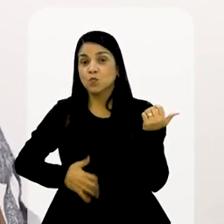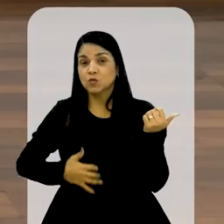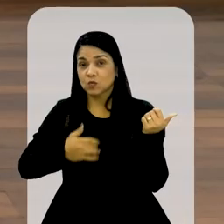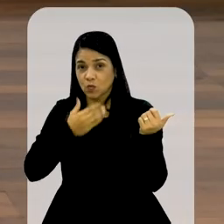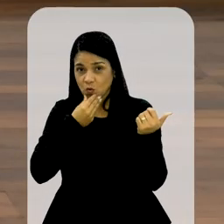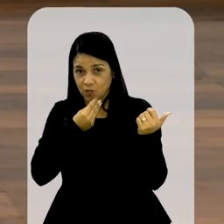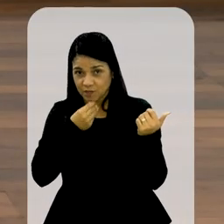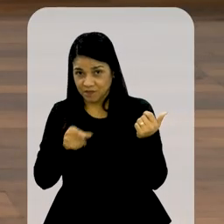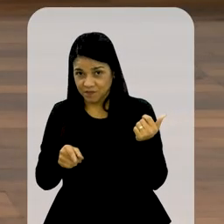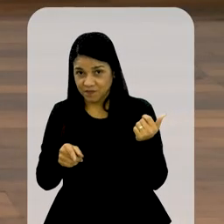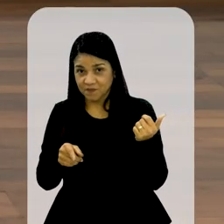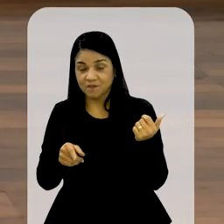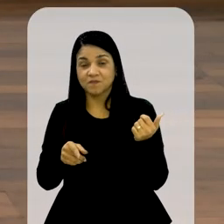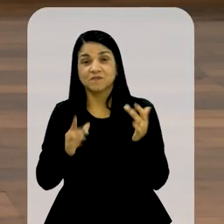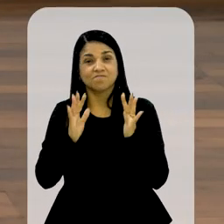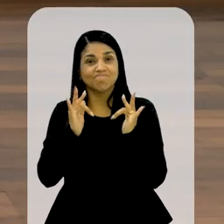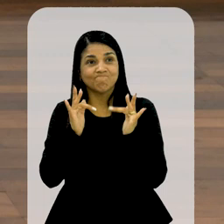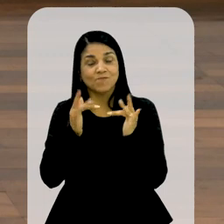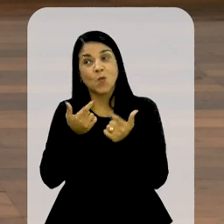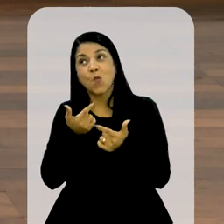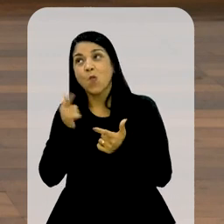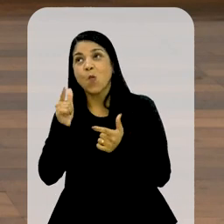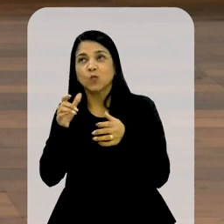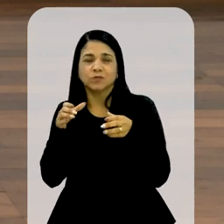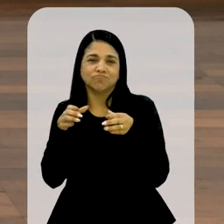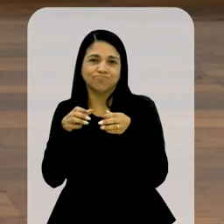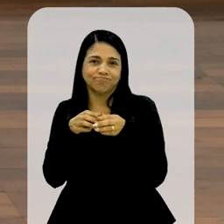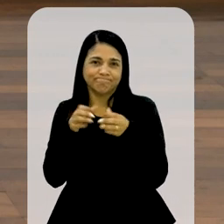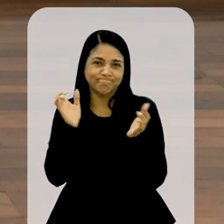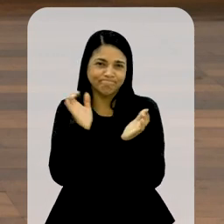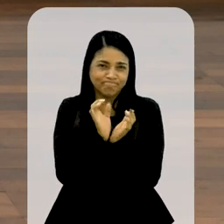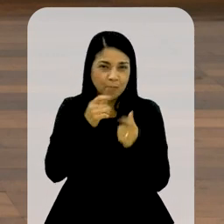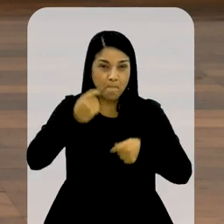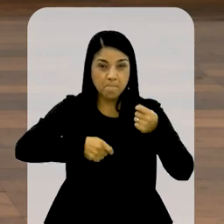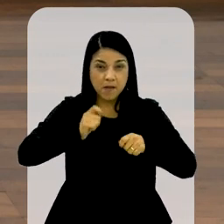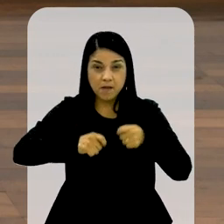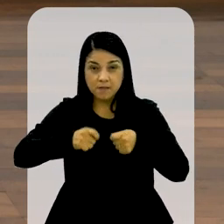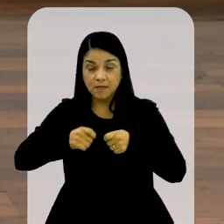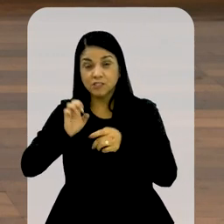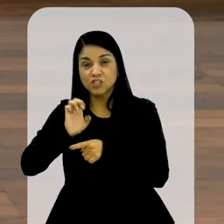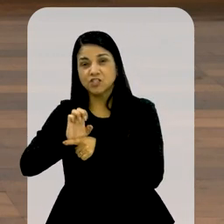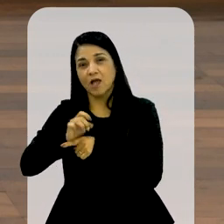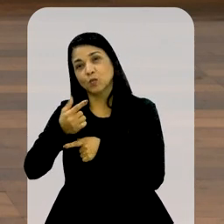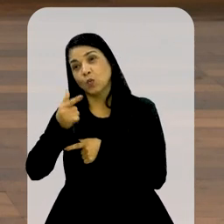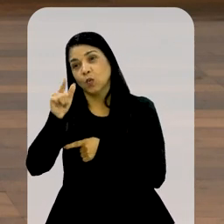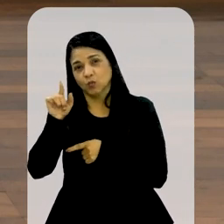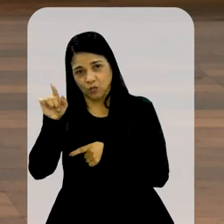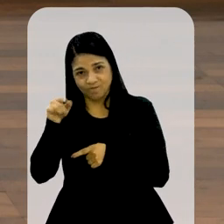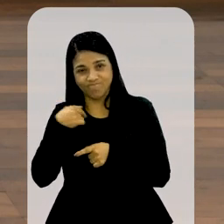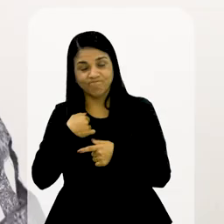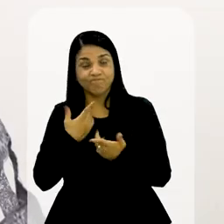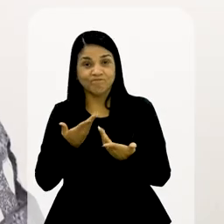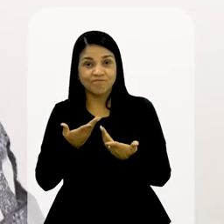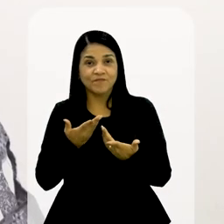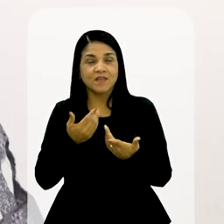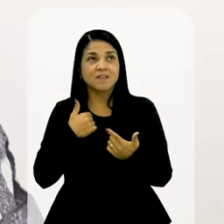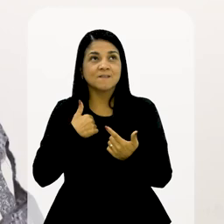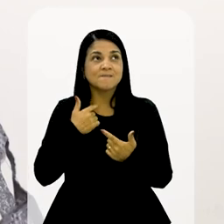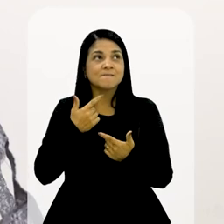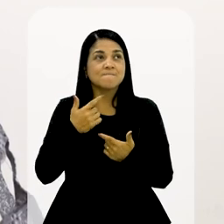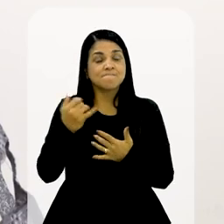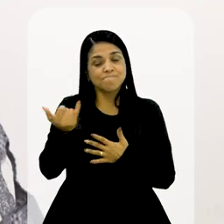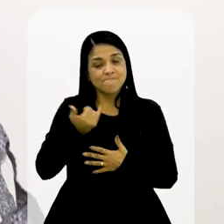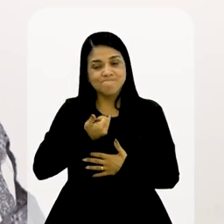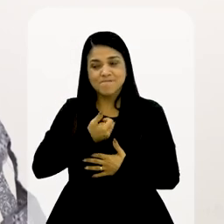Ah, sim. E um músico de uma banda de outro estado. Então, já tinha aquele